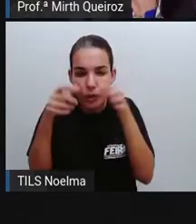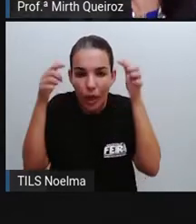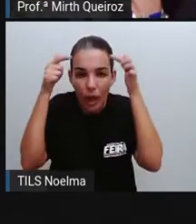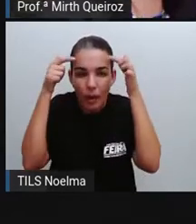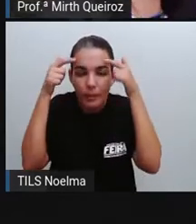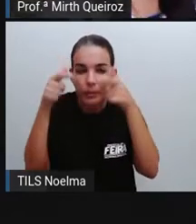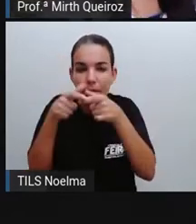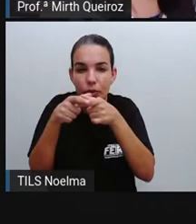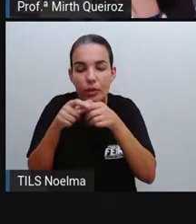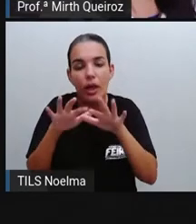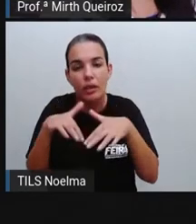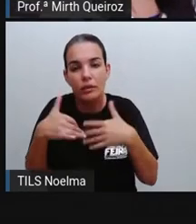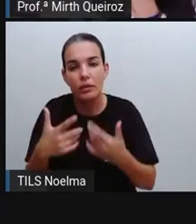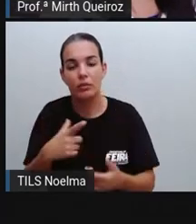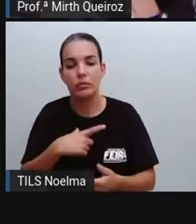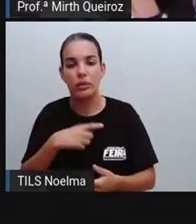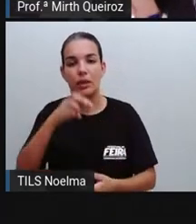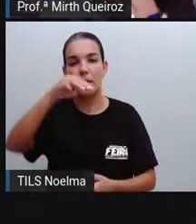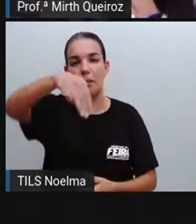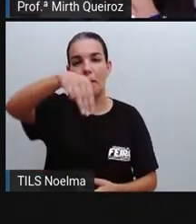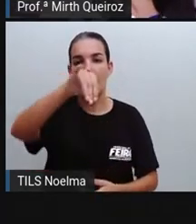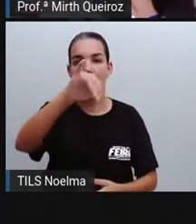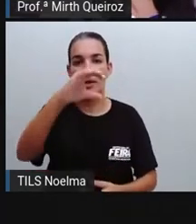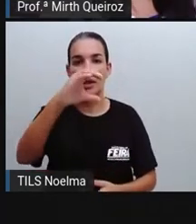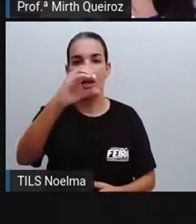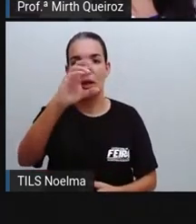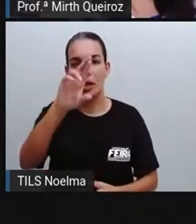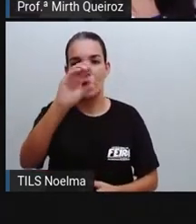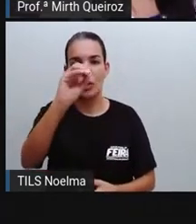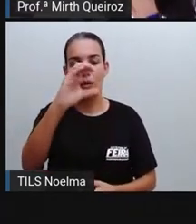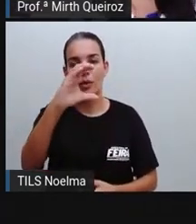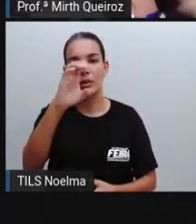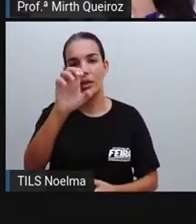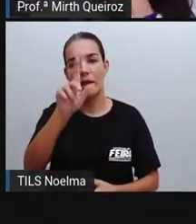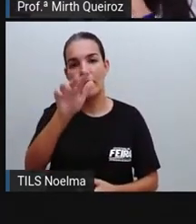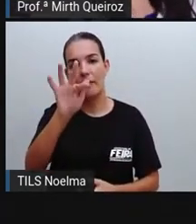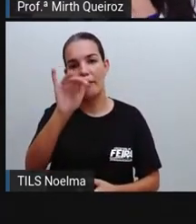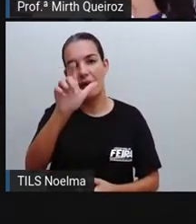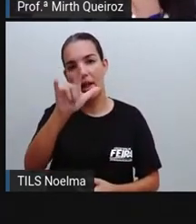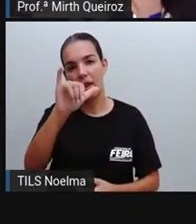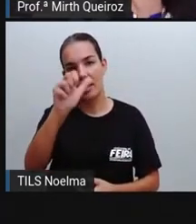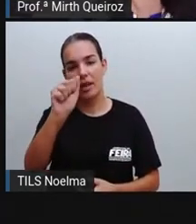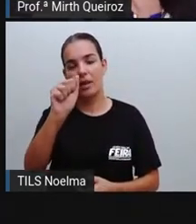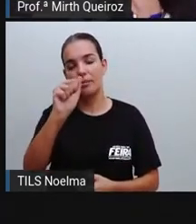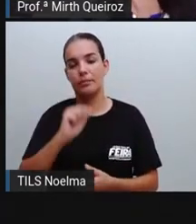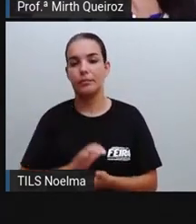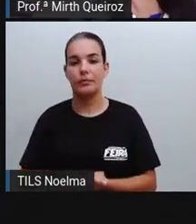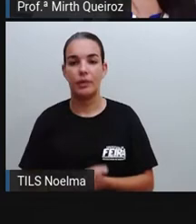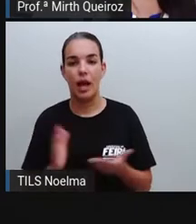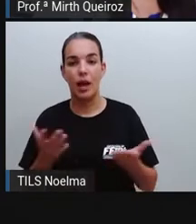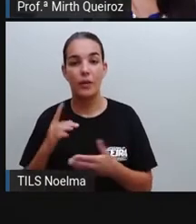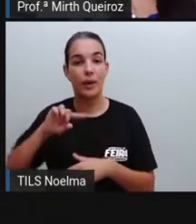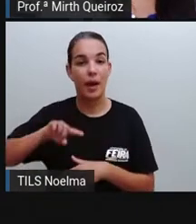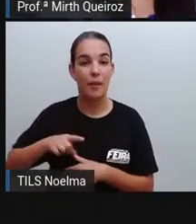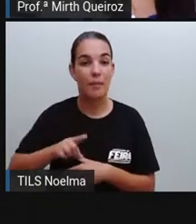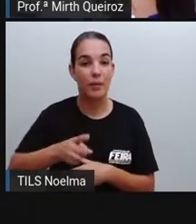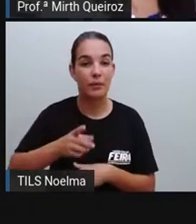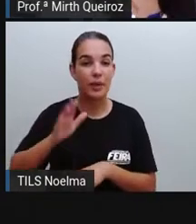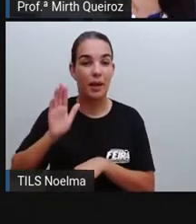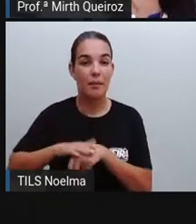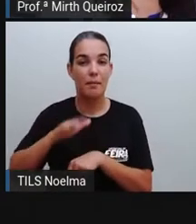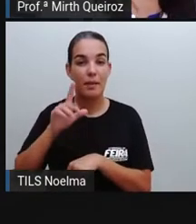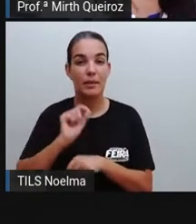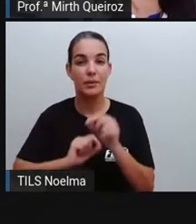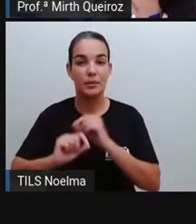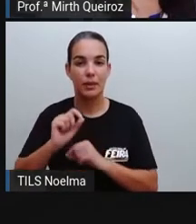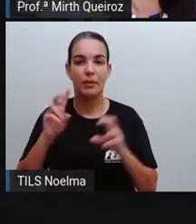pequenininha, certo? Então, chamado de microcefalia. E vamos aí aprofundar mais sobre